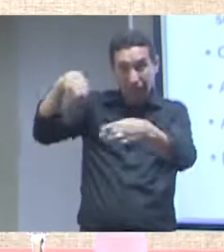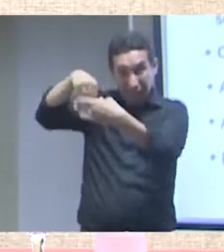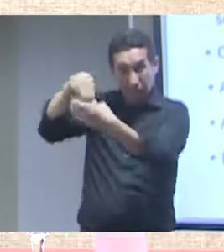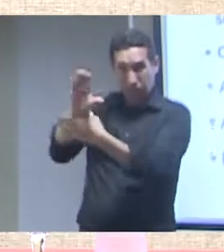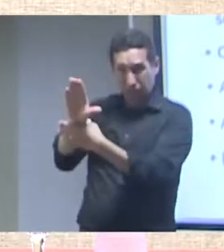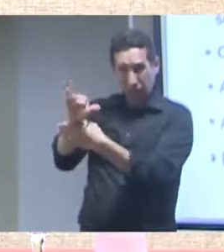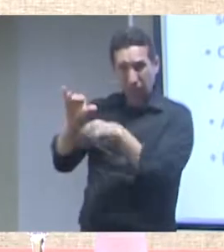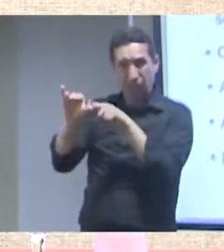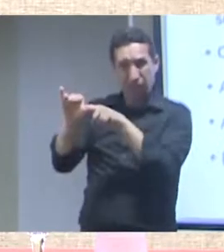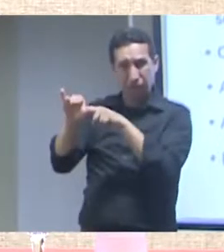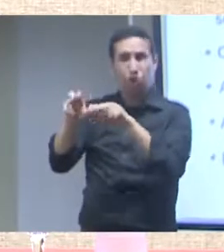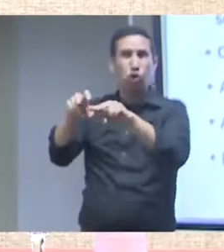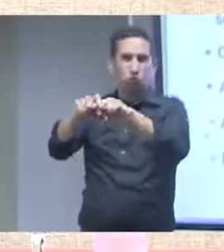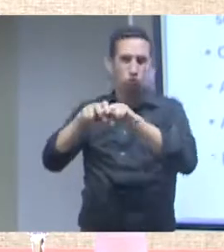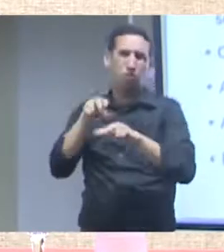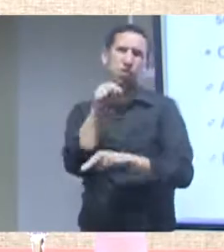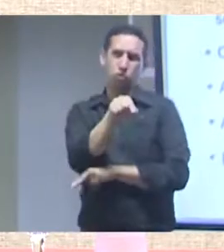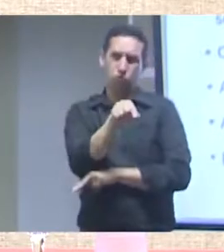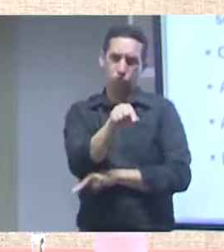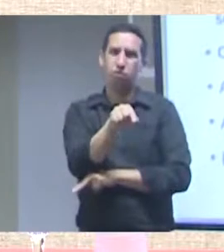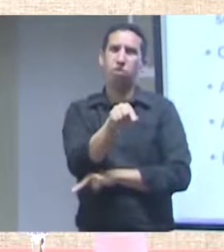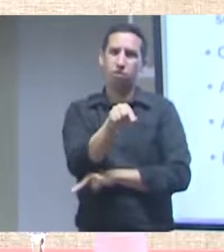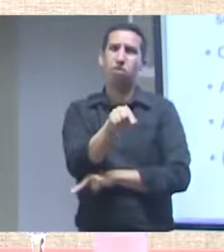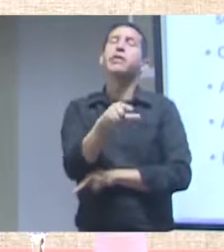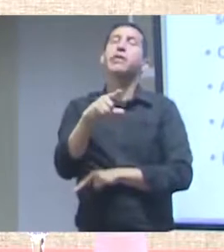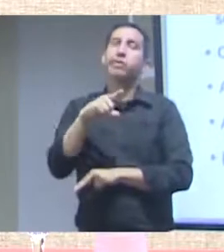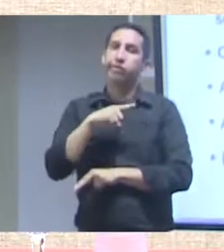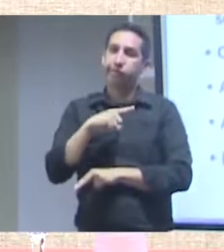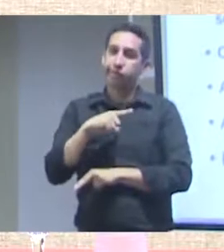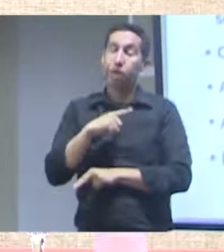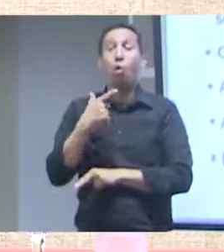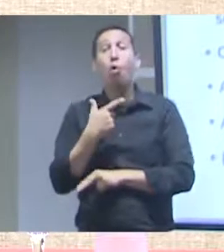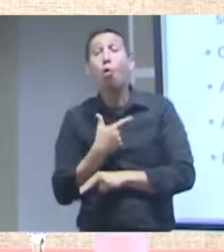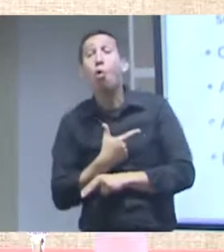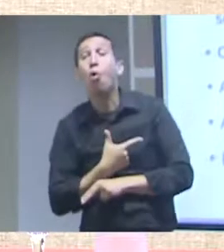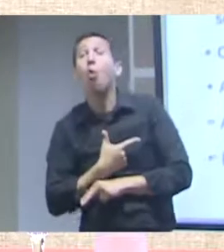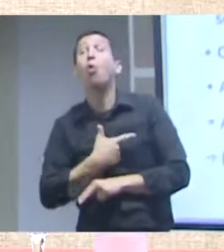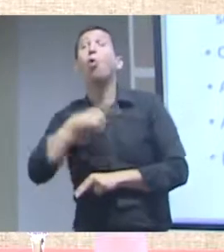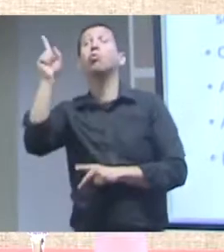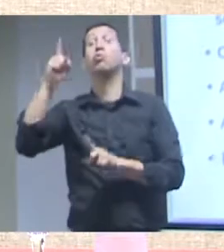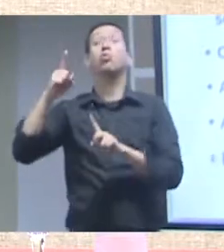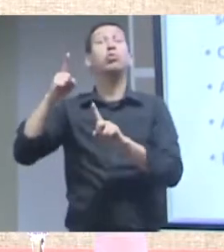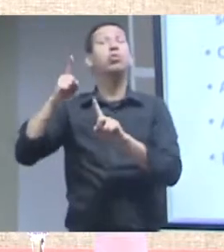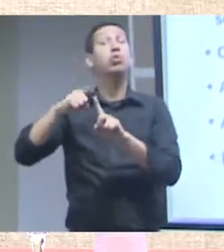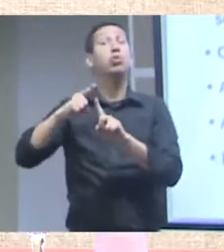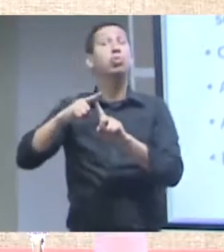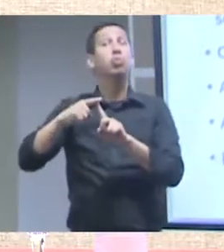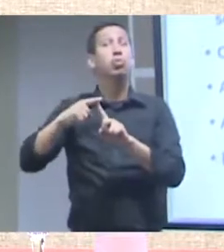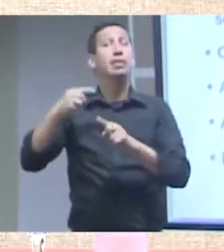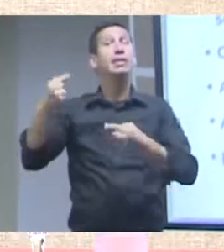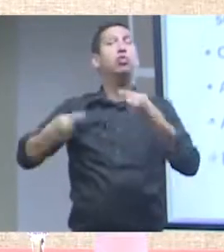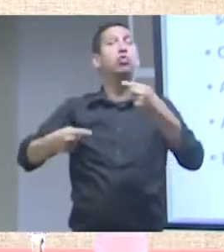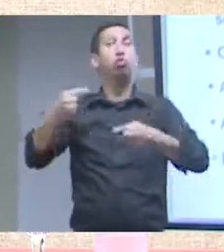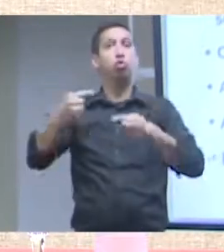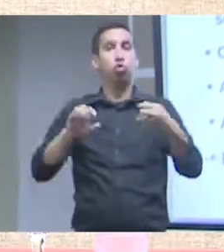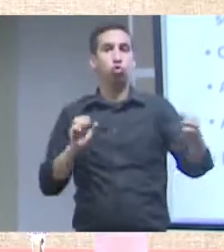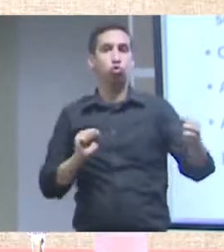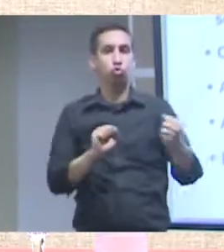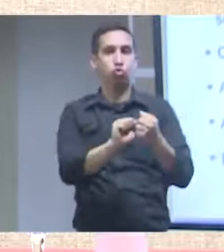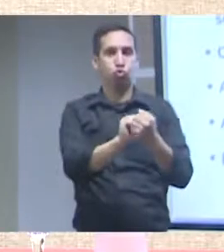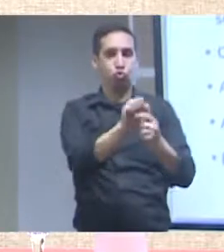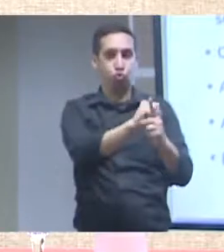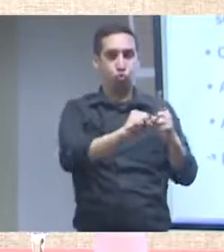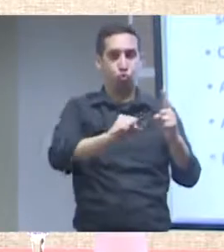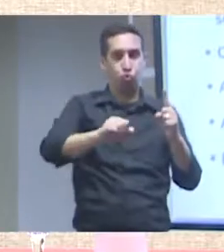envolve um outro tipo de abertura na discussão com a sociedade, muito mais horizontal. Não é à toa que